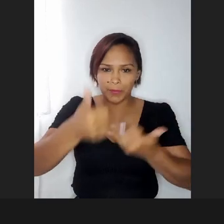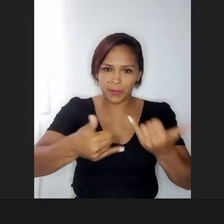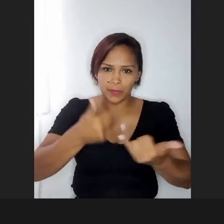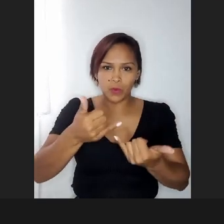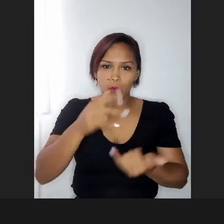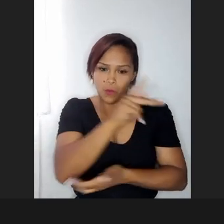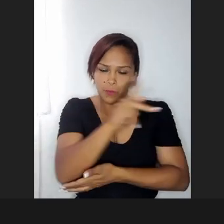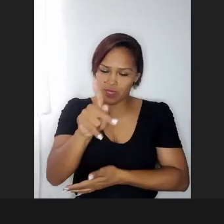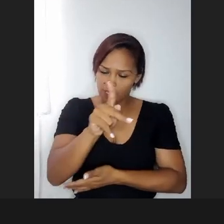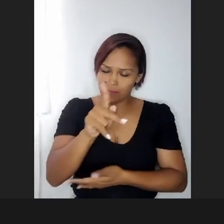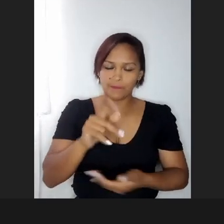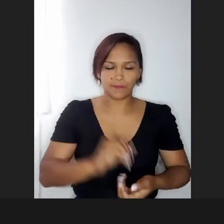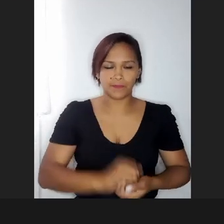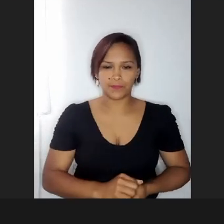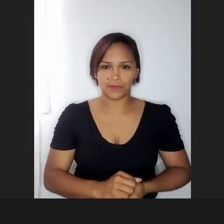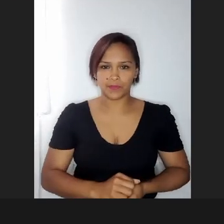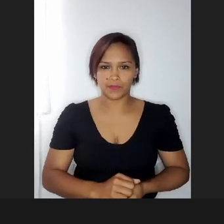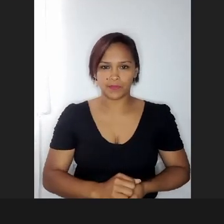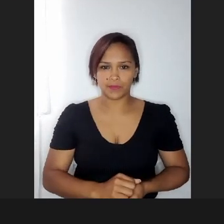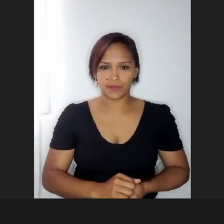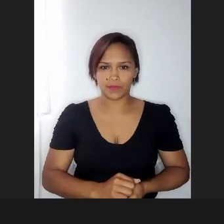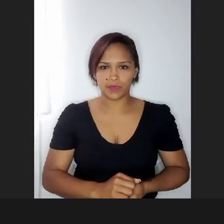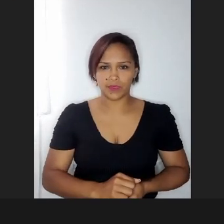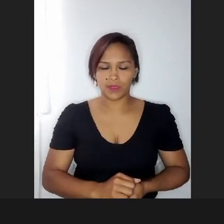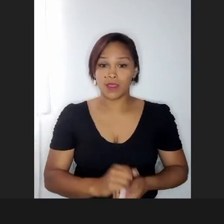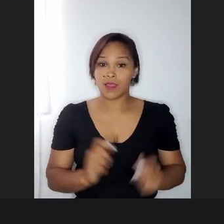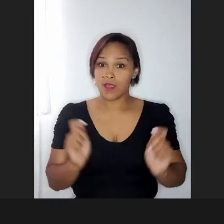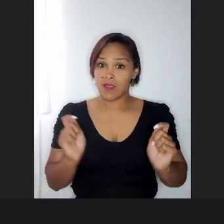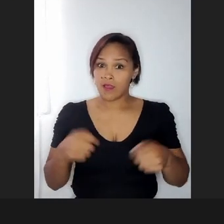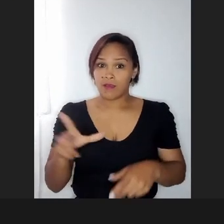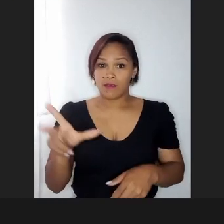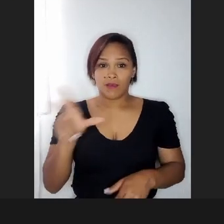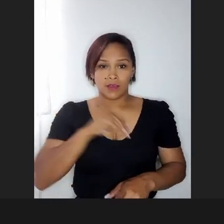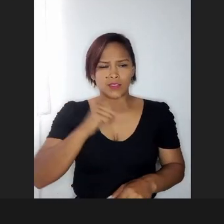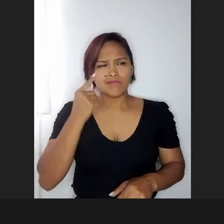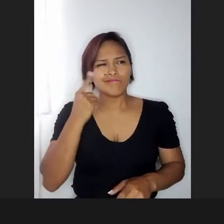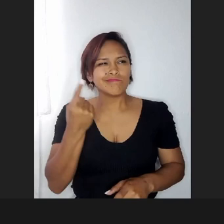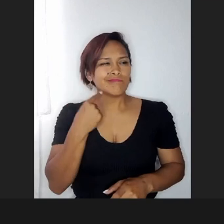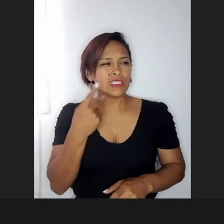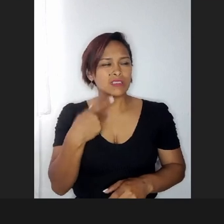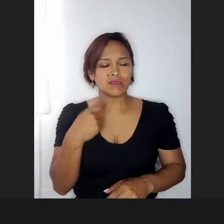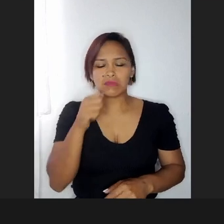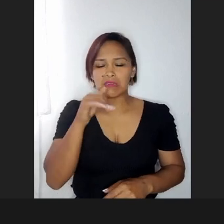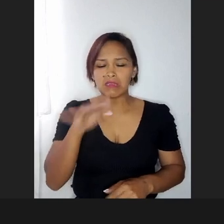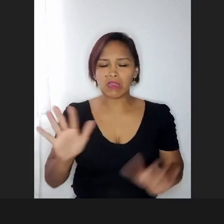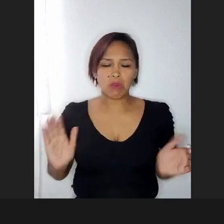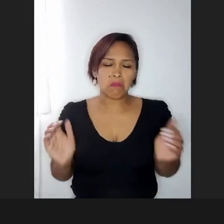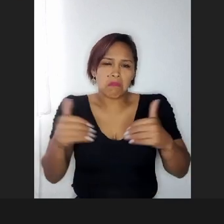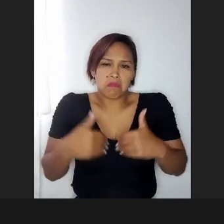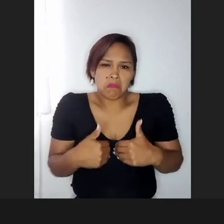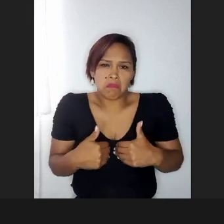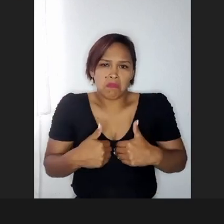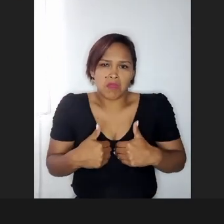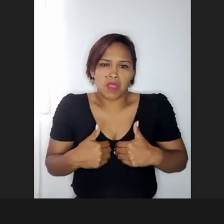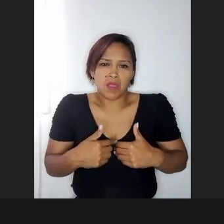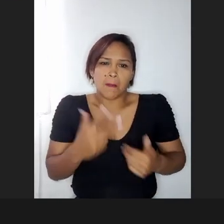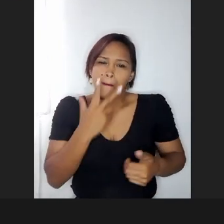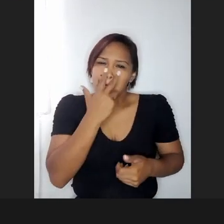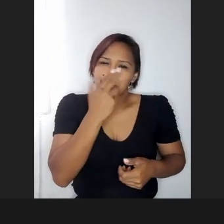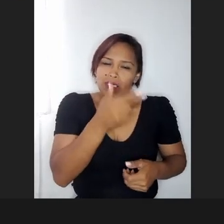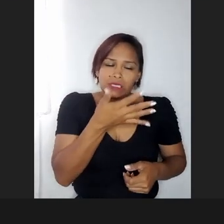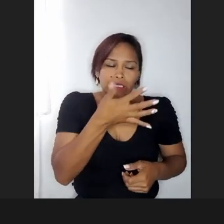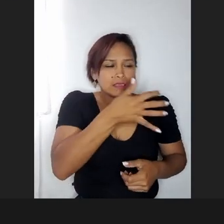os quatro P's, gente, às vezes a gente pensa assim, né, uma criança ali com autismo, que parece que não